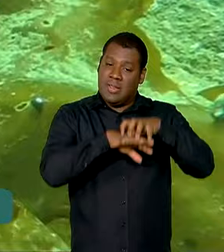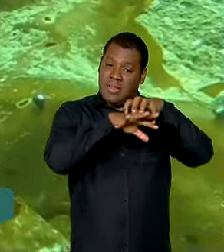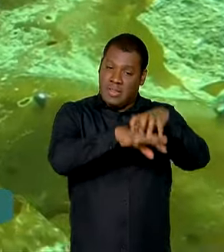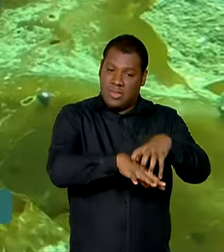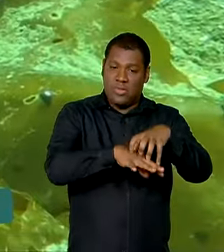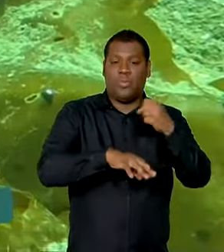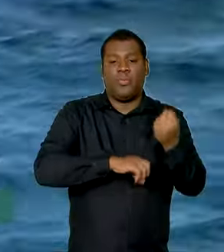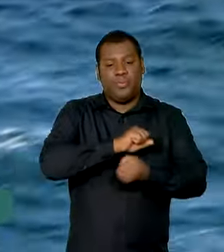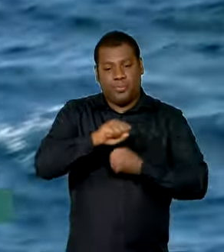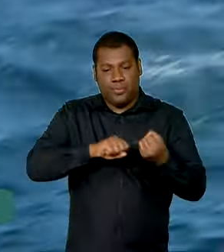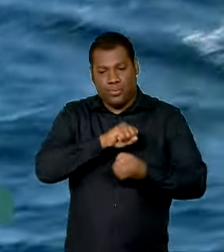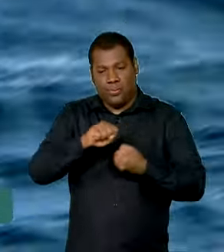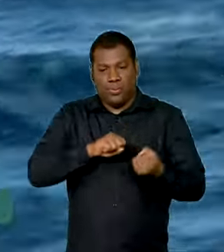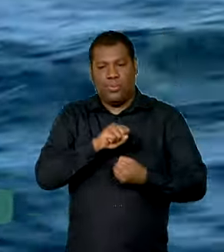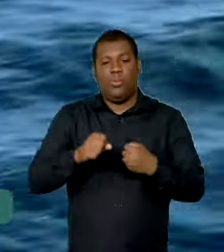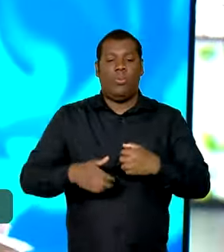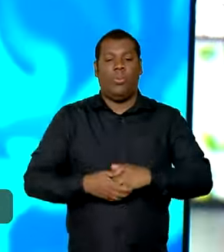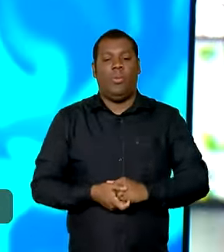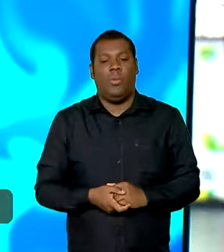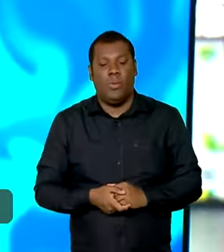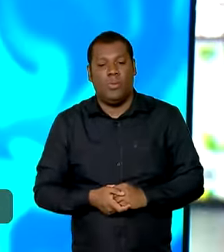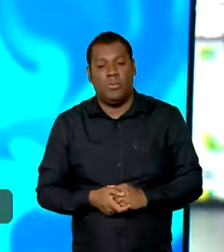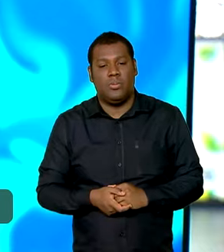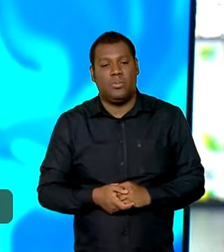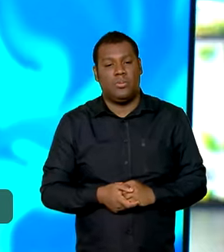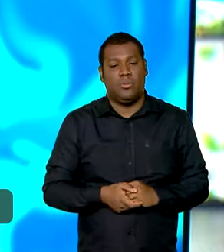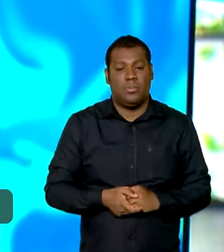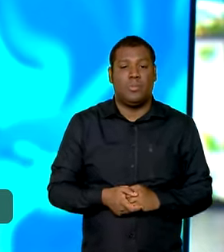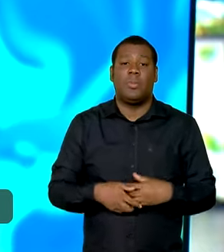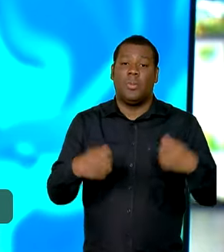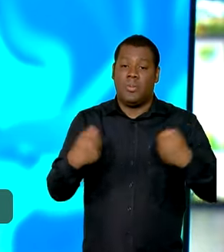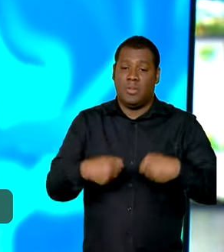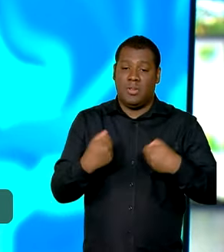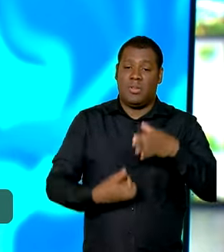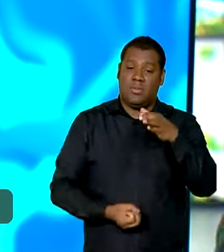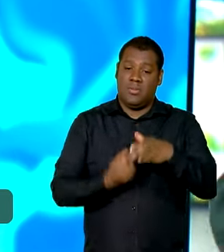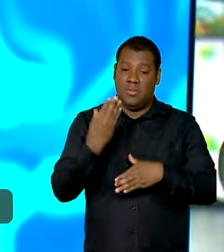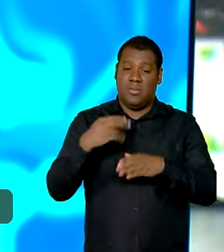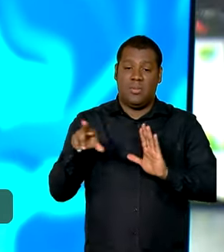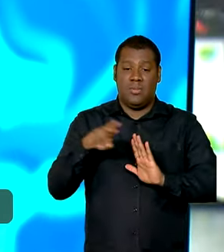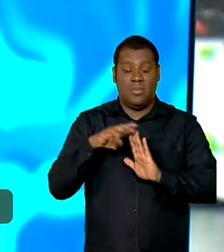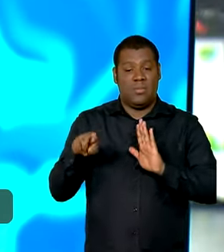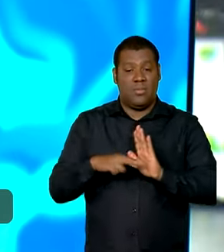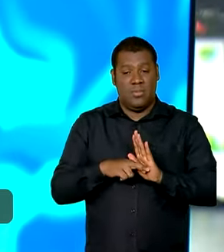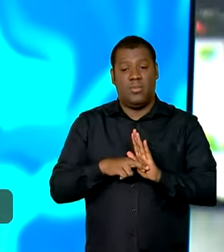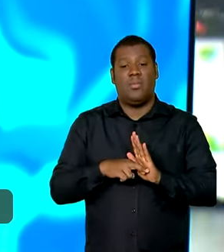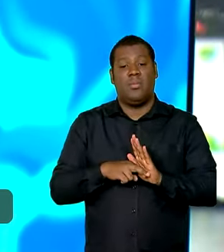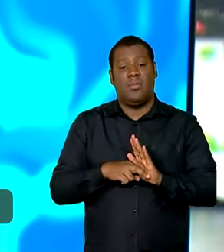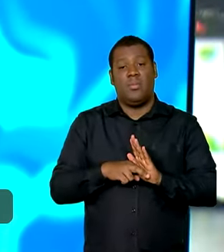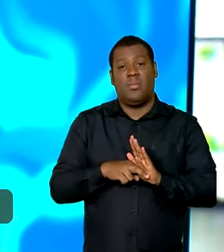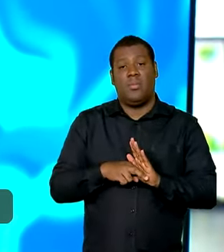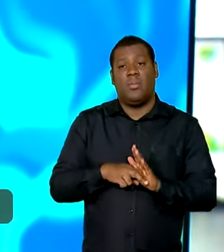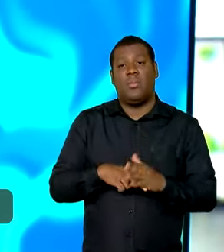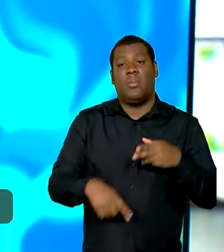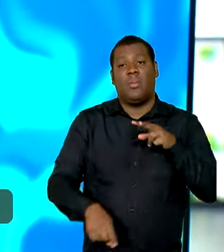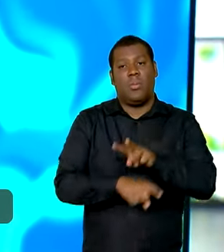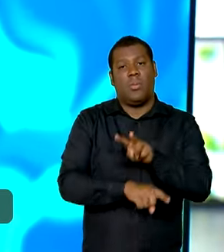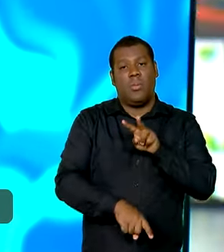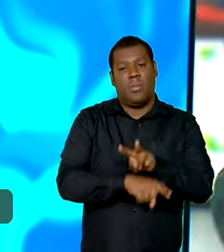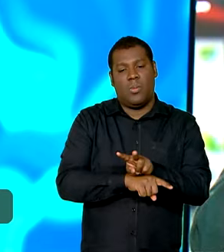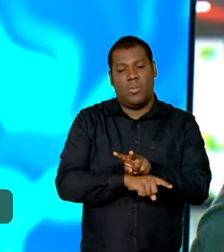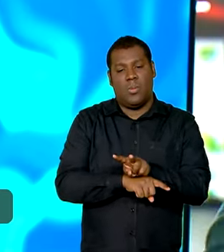regulação da temperatura global é preciso criar uma regulação para o uso e a proteção